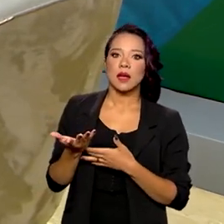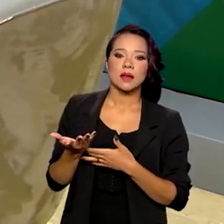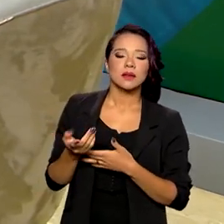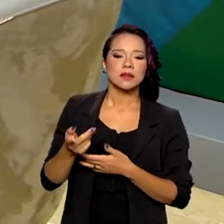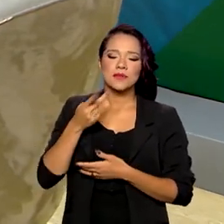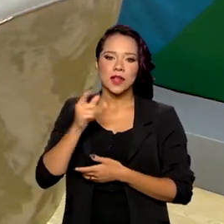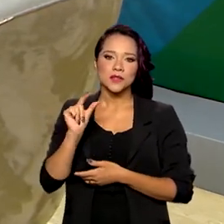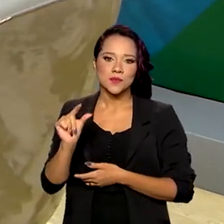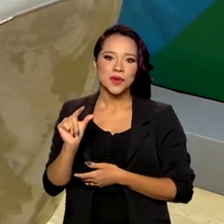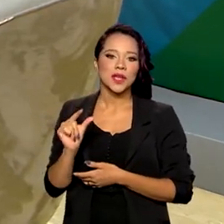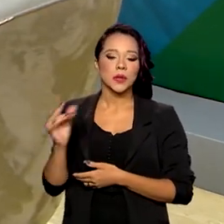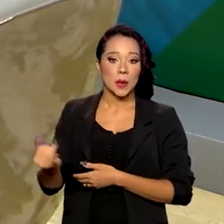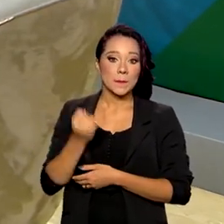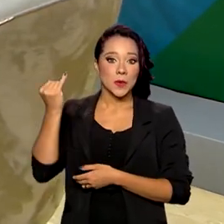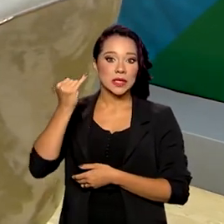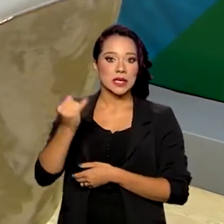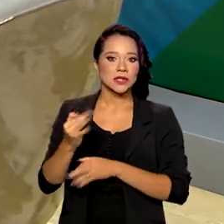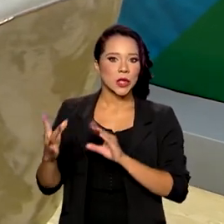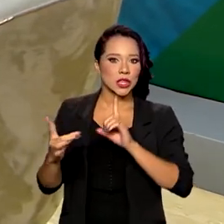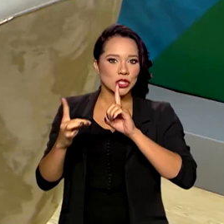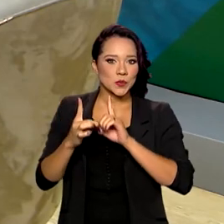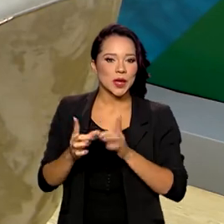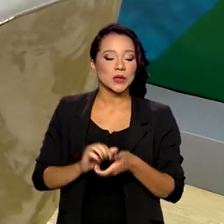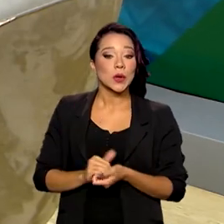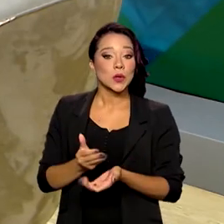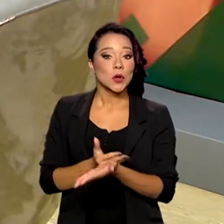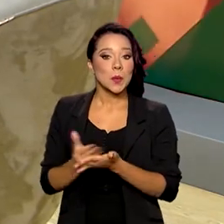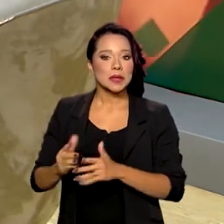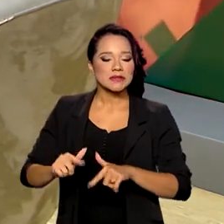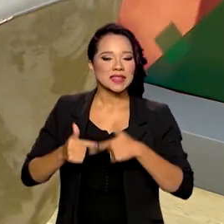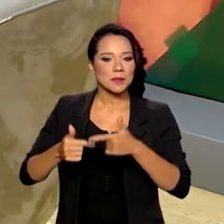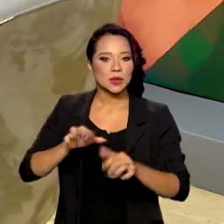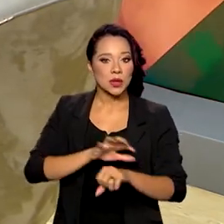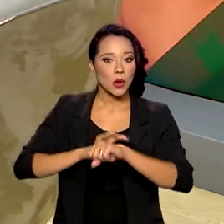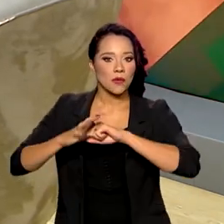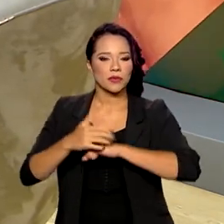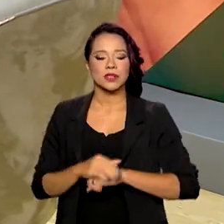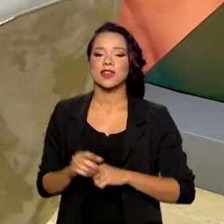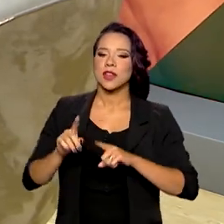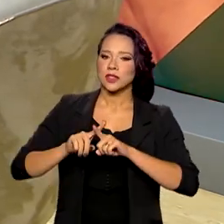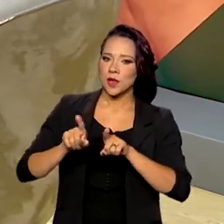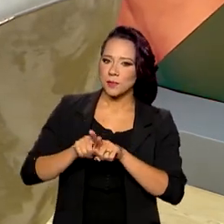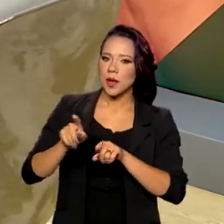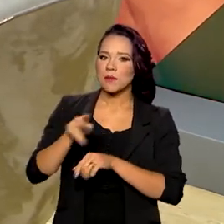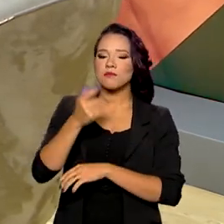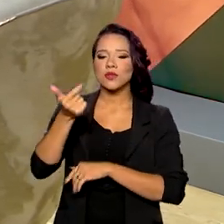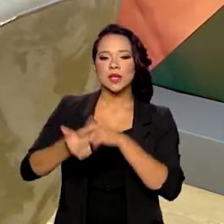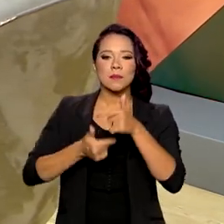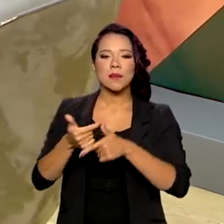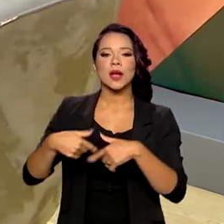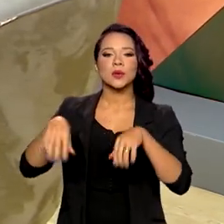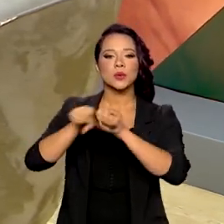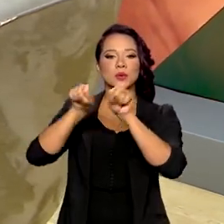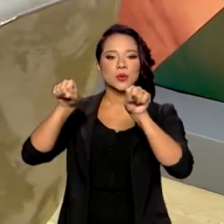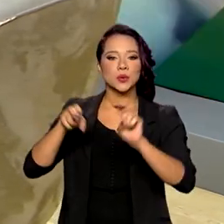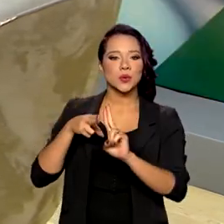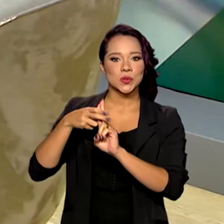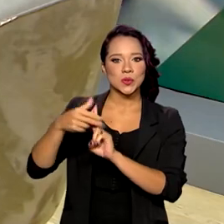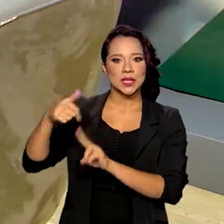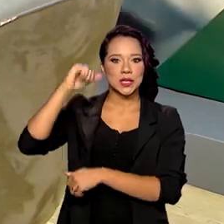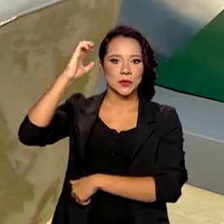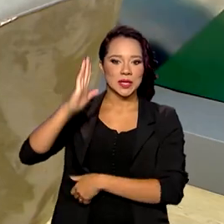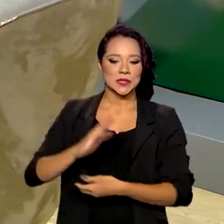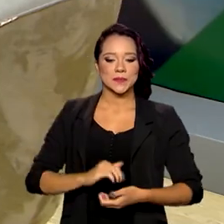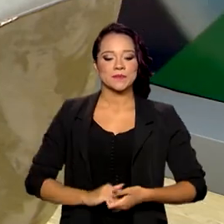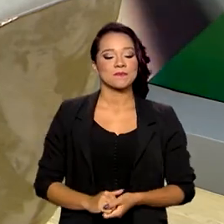falasse um pouquinho da importância da atenção primária no enfrentamento da Covid-19 e para o próprio funcionamento do sistema ônico de saúde aqui no